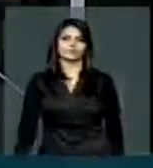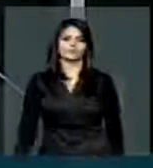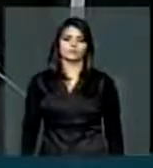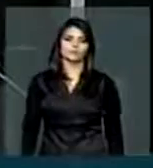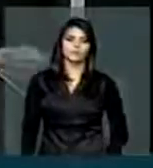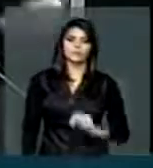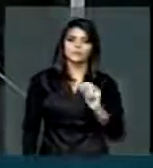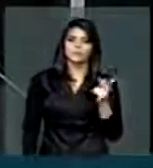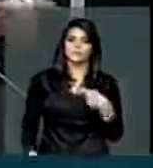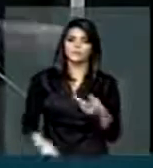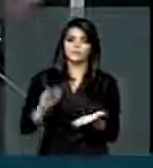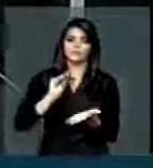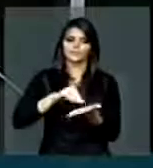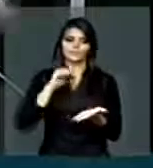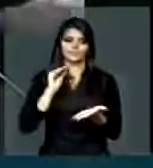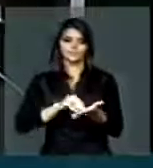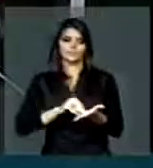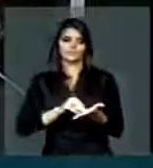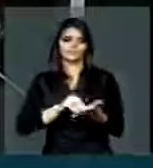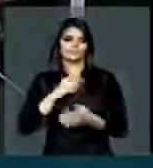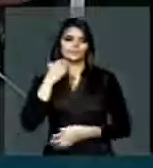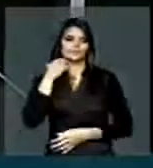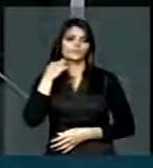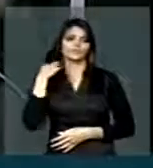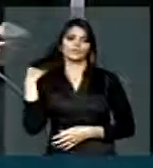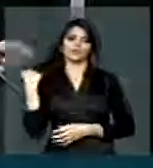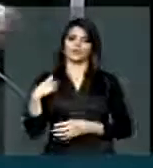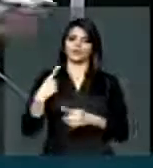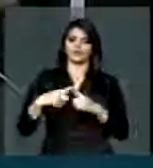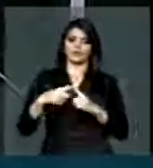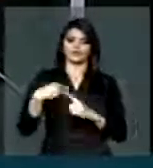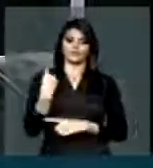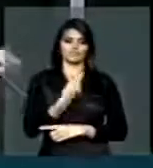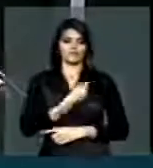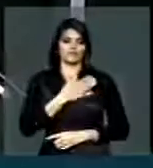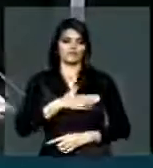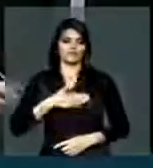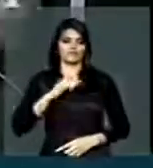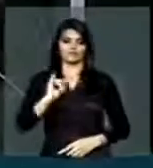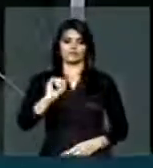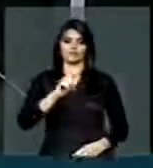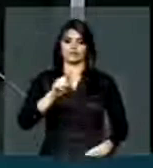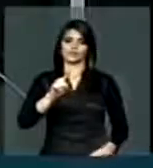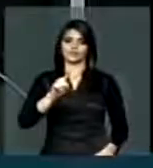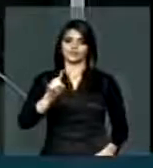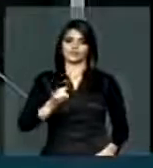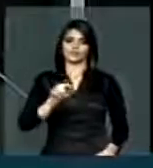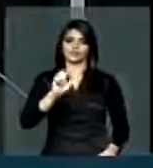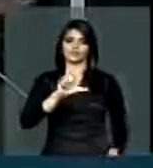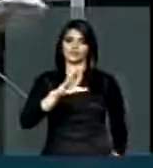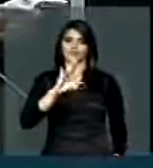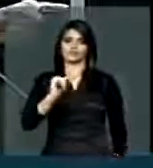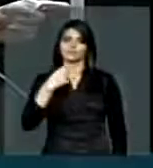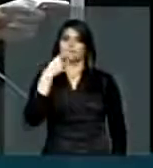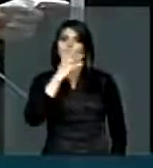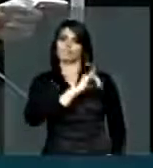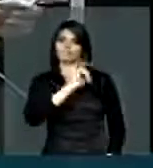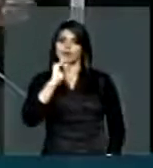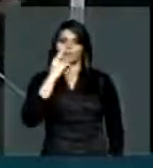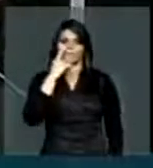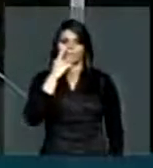O que faltava e que faltou ao nosso querido Isalci foi dizer que tem,